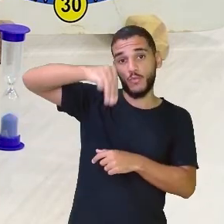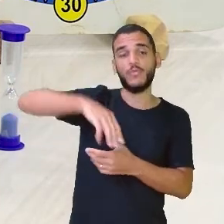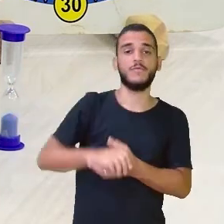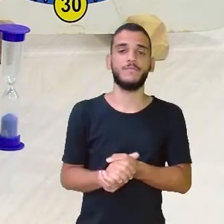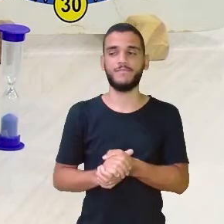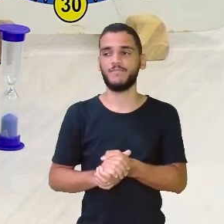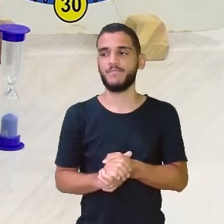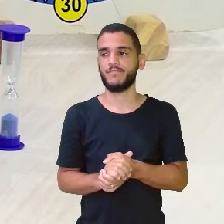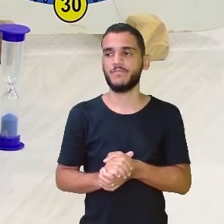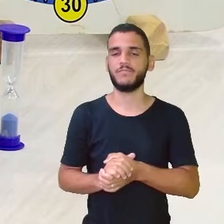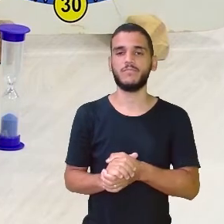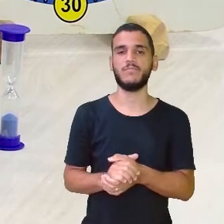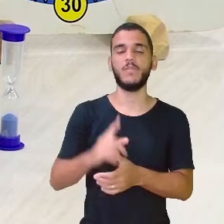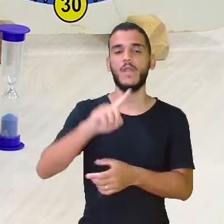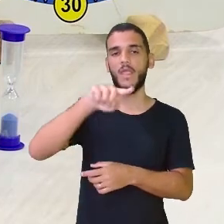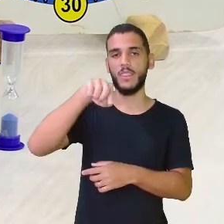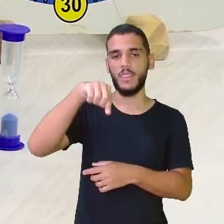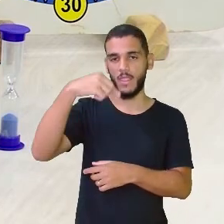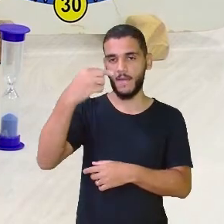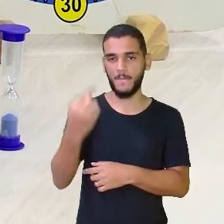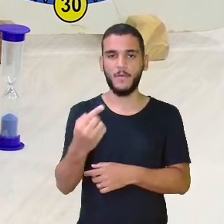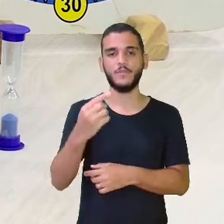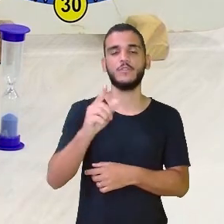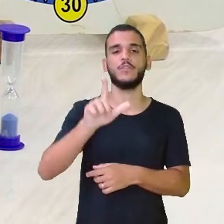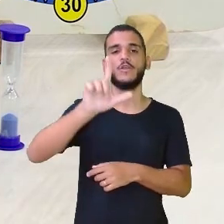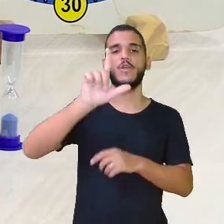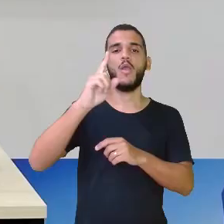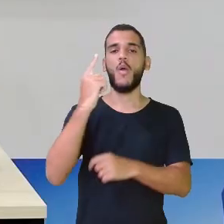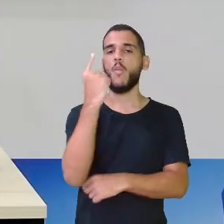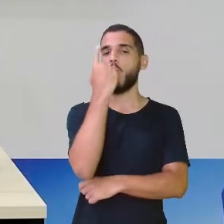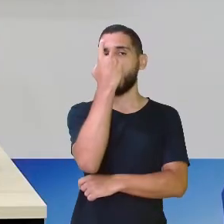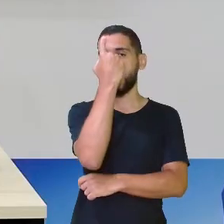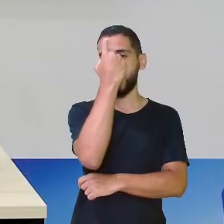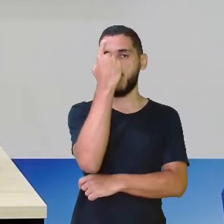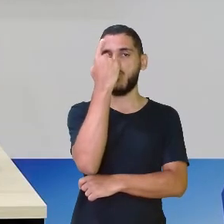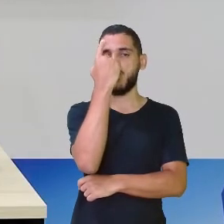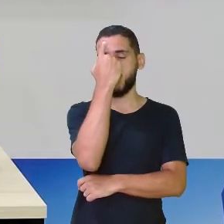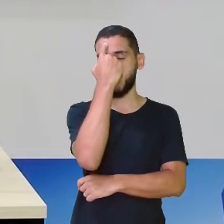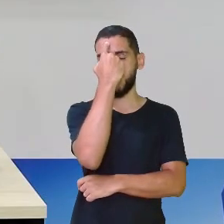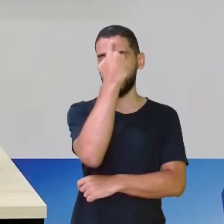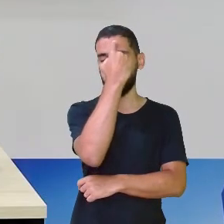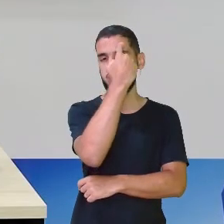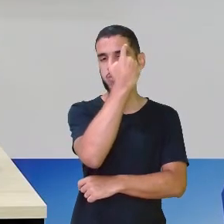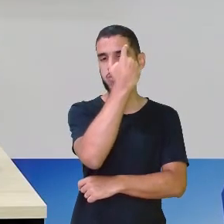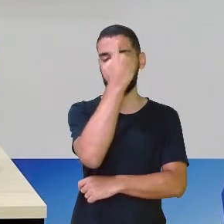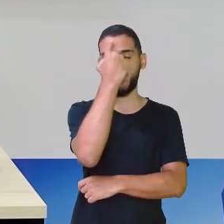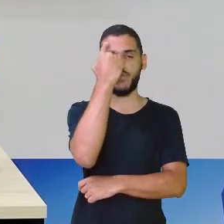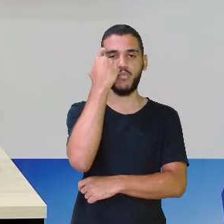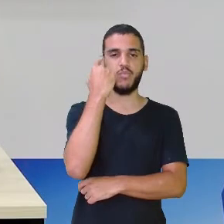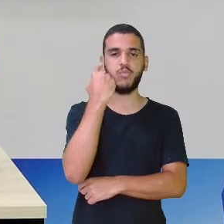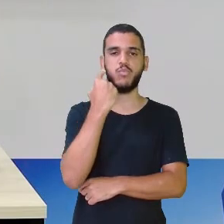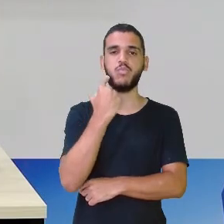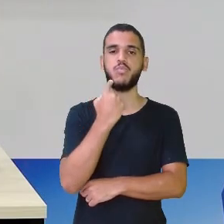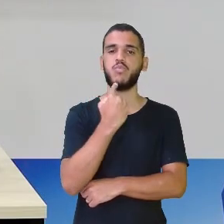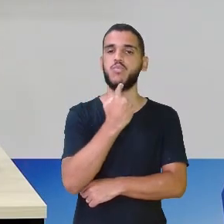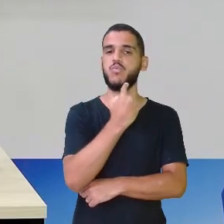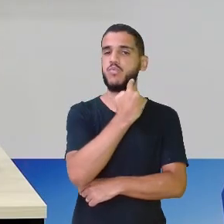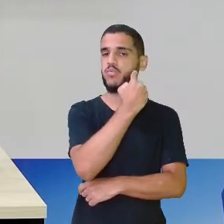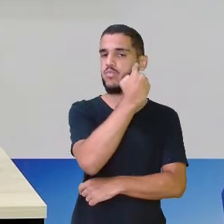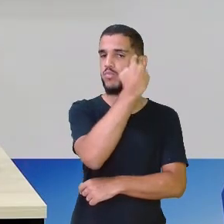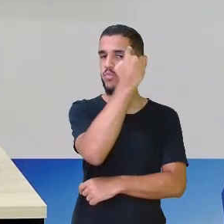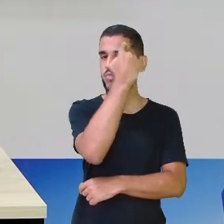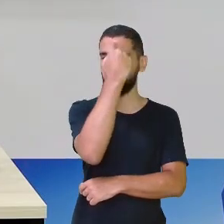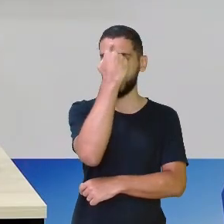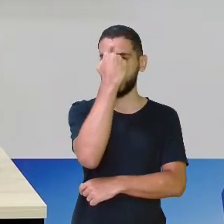aqui, ó, pro 1, aí a gente passou 60 minutos. Esse meu relógio não tem o terceiro